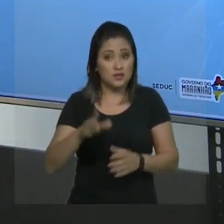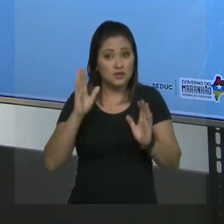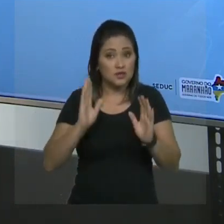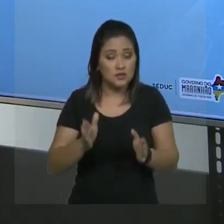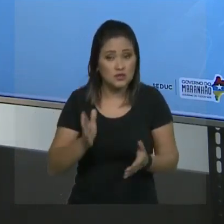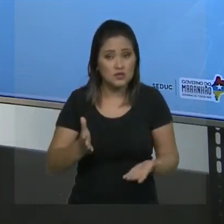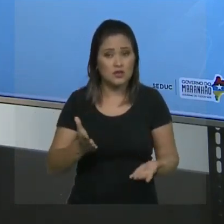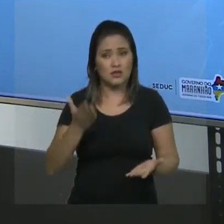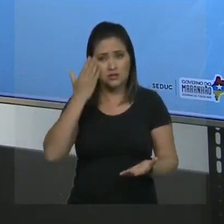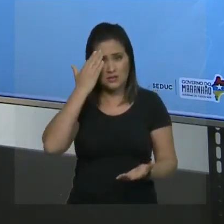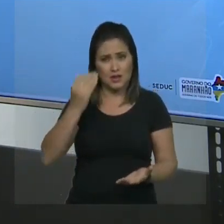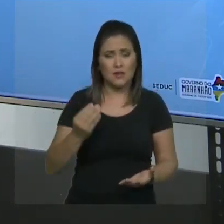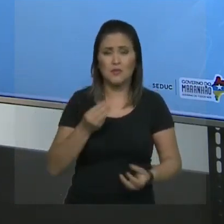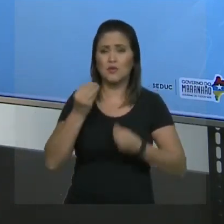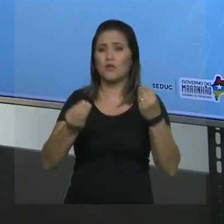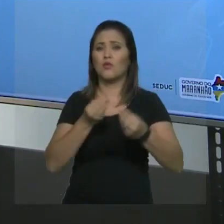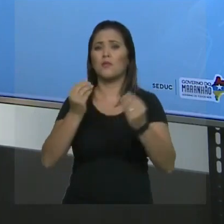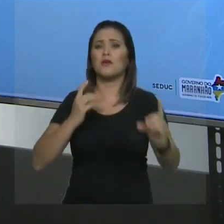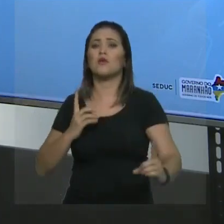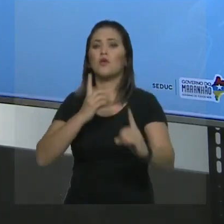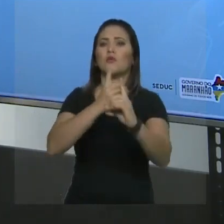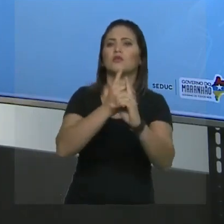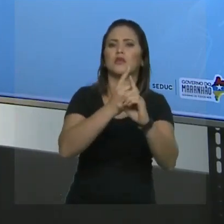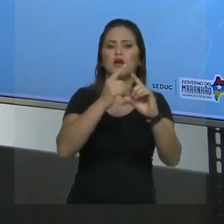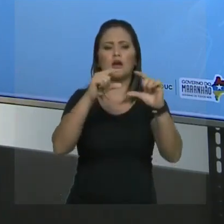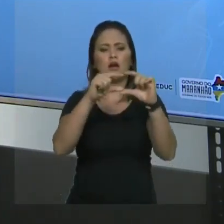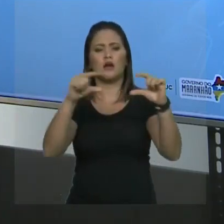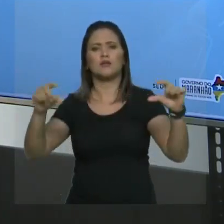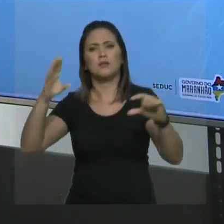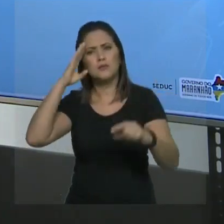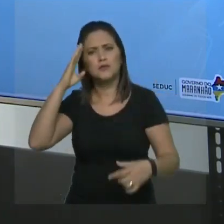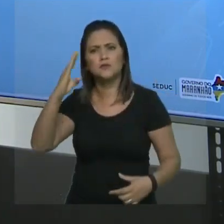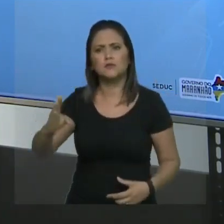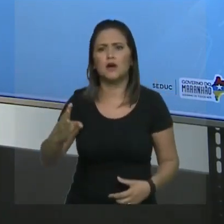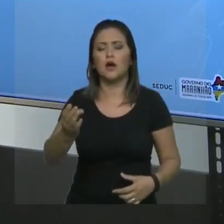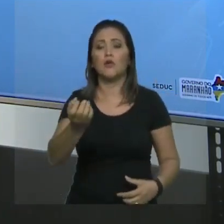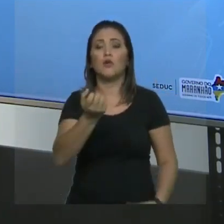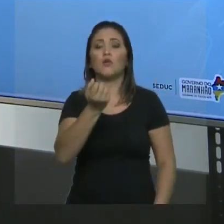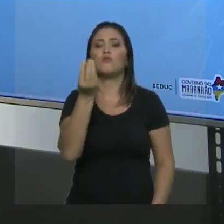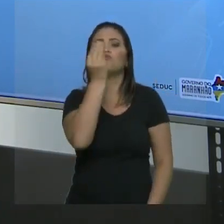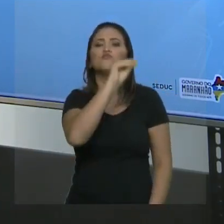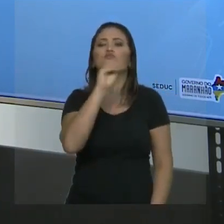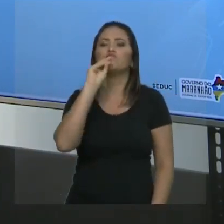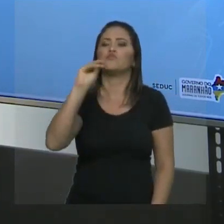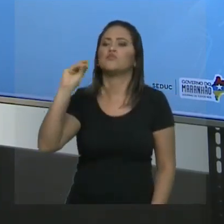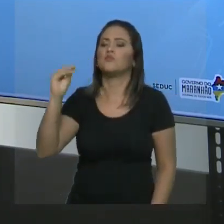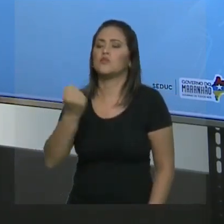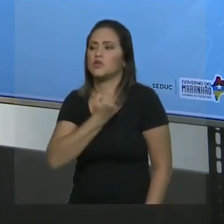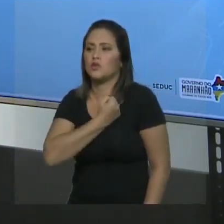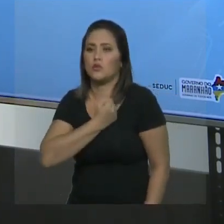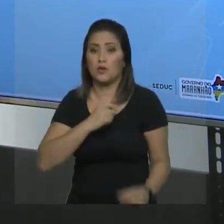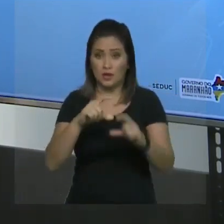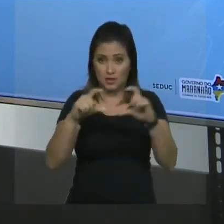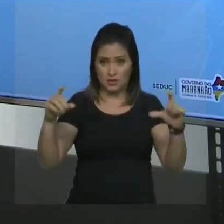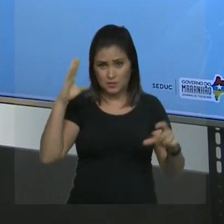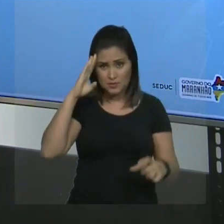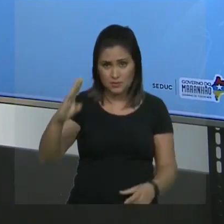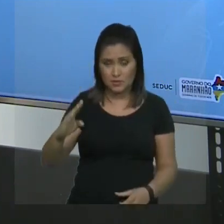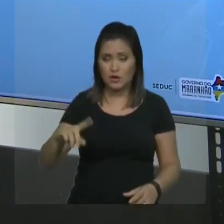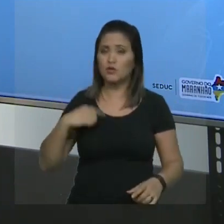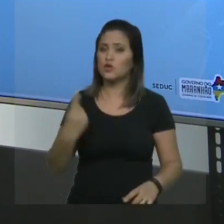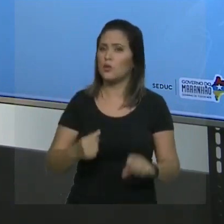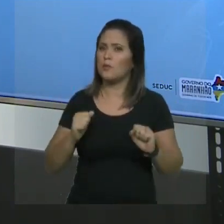identificação da cadeia principal e numeração da cadeia principal, ok? Nós já podemos utilizar esses dois